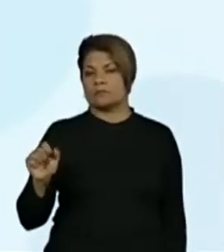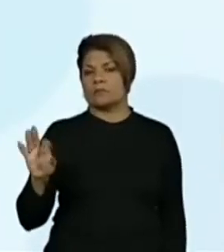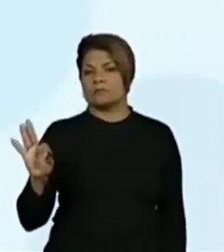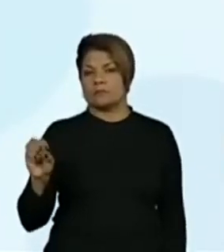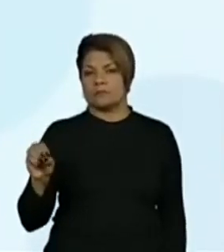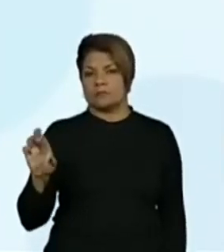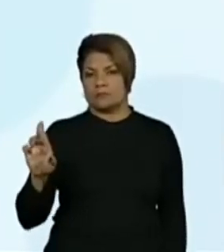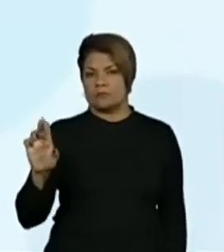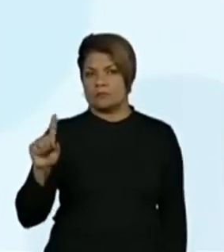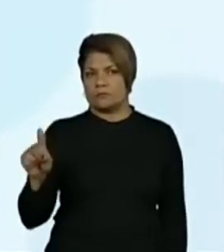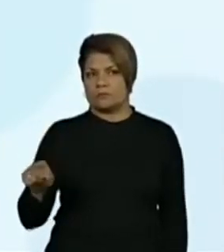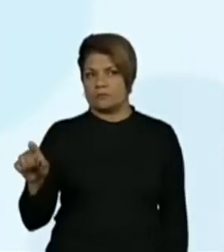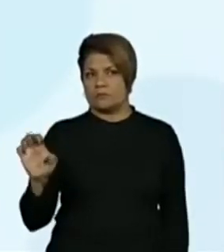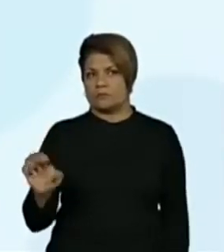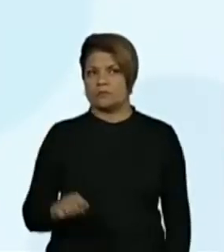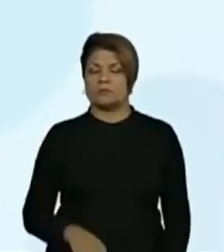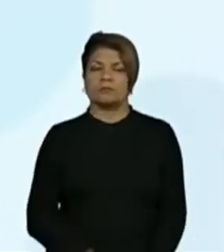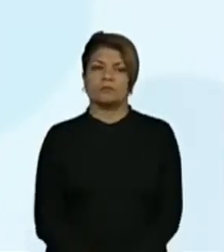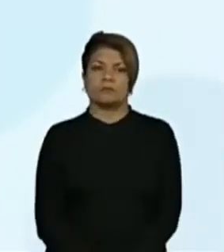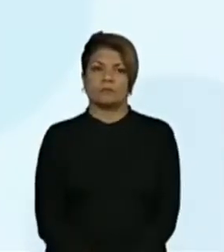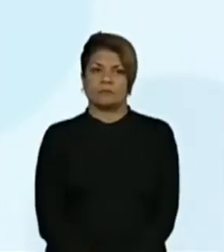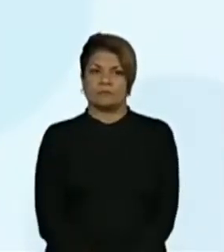839.614.